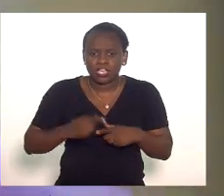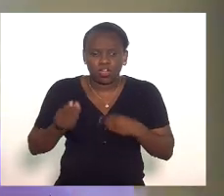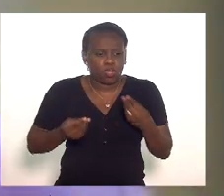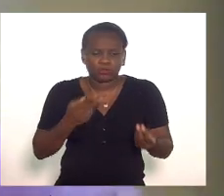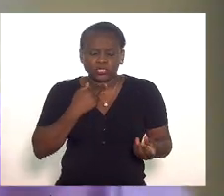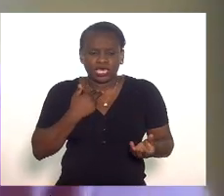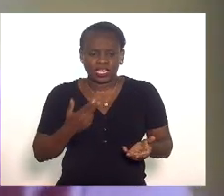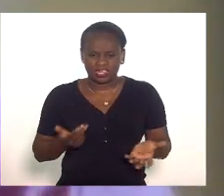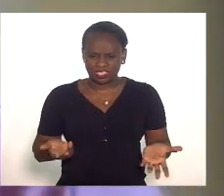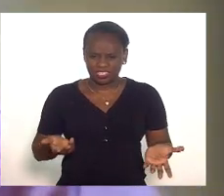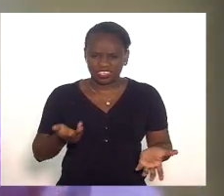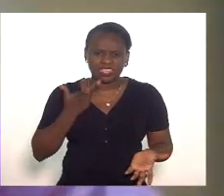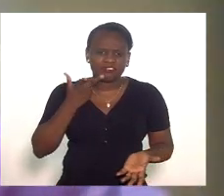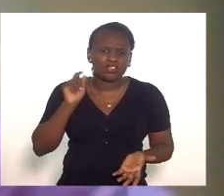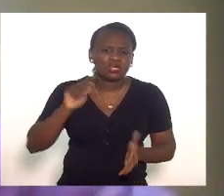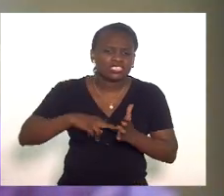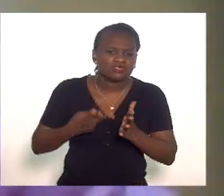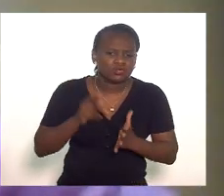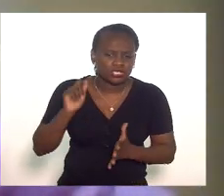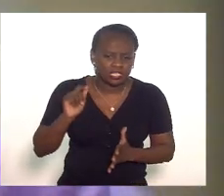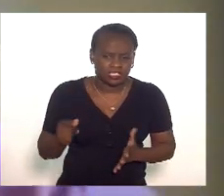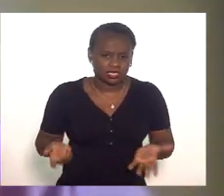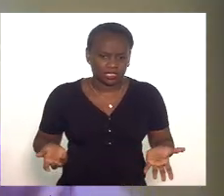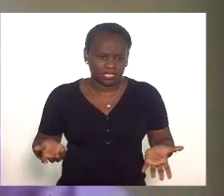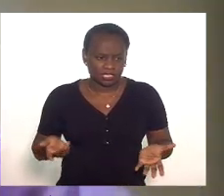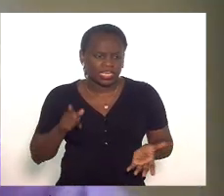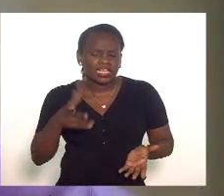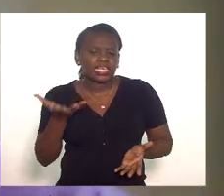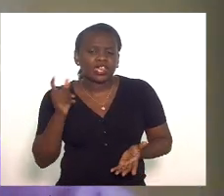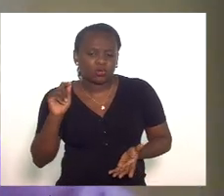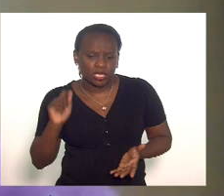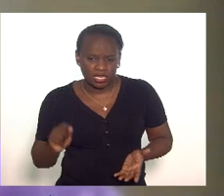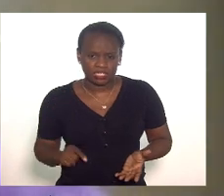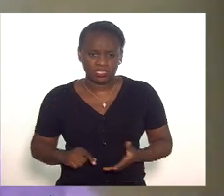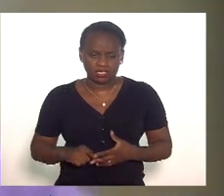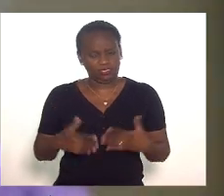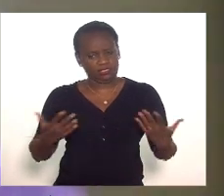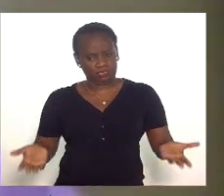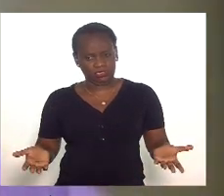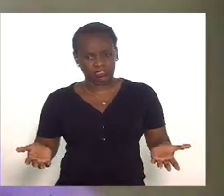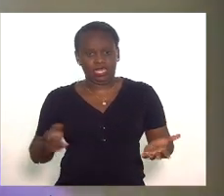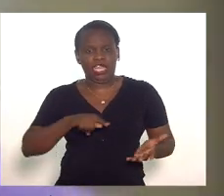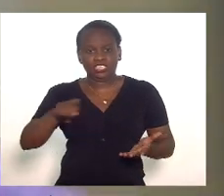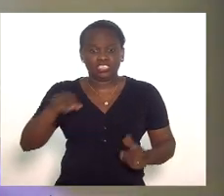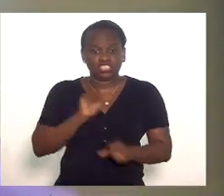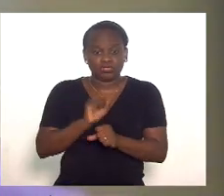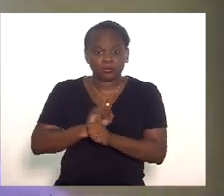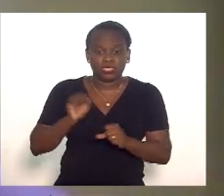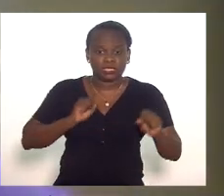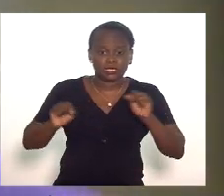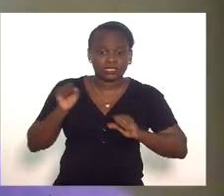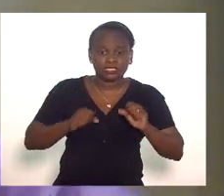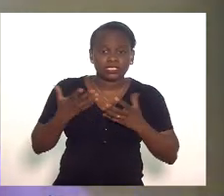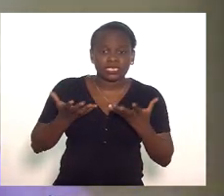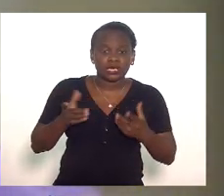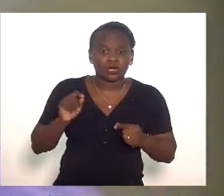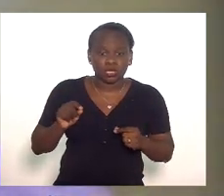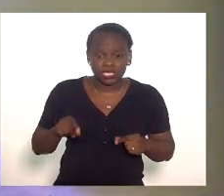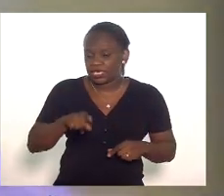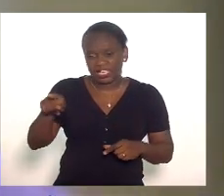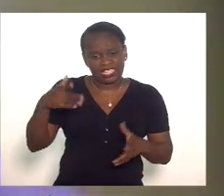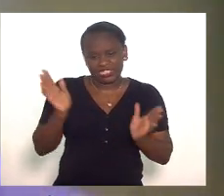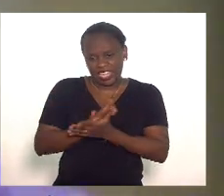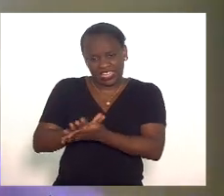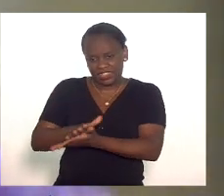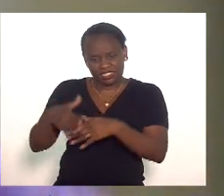podem mais o que ele quer dizer com isso o que ele quer dizer com isso ora o que a gente espera o que a gente esperava e dele eu não espero